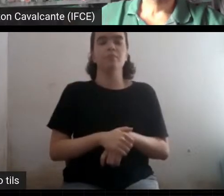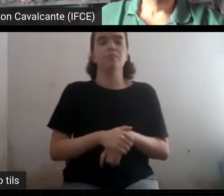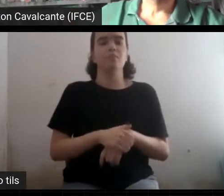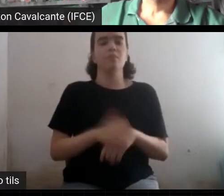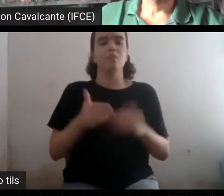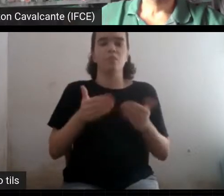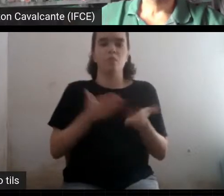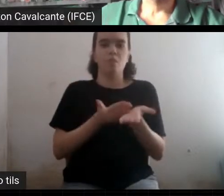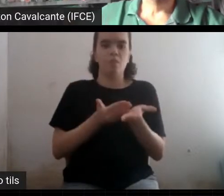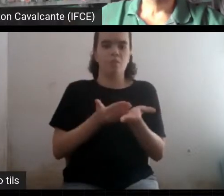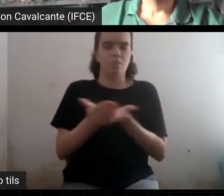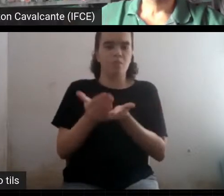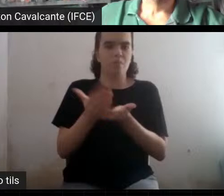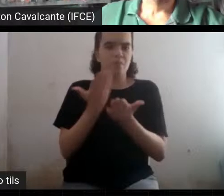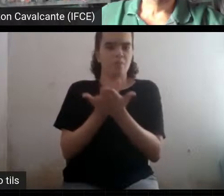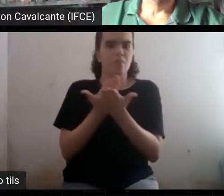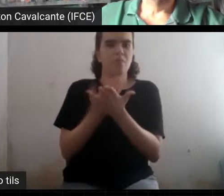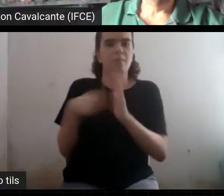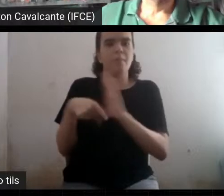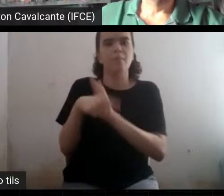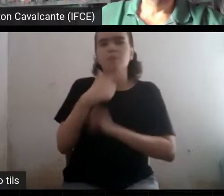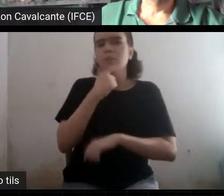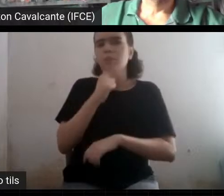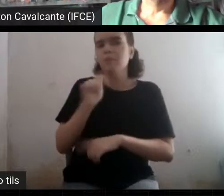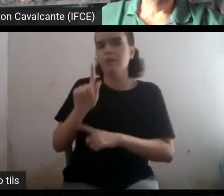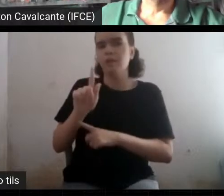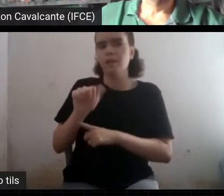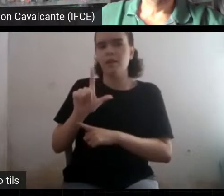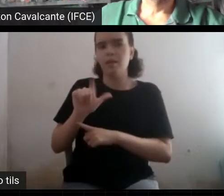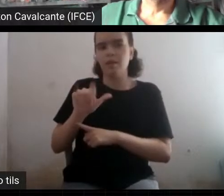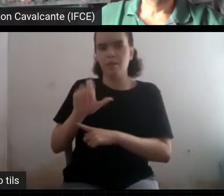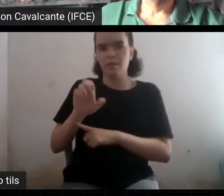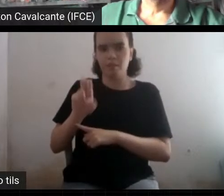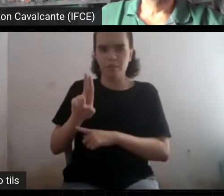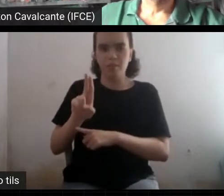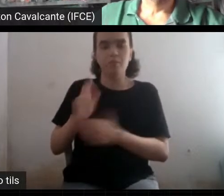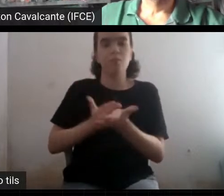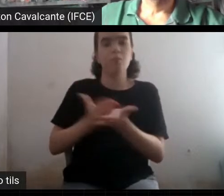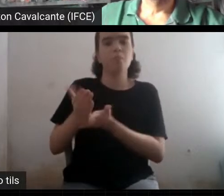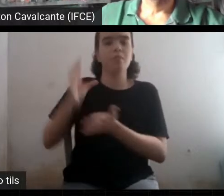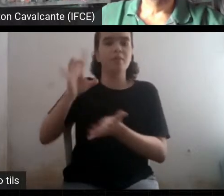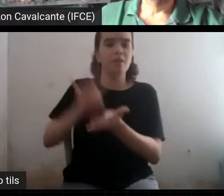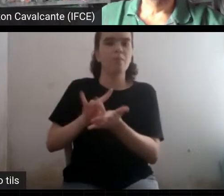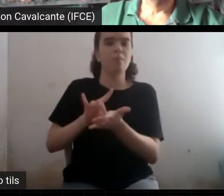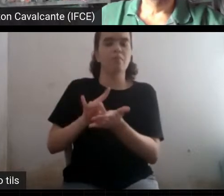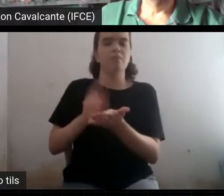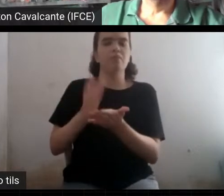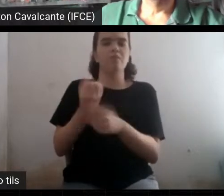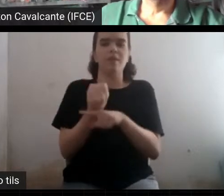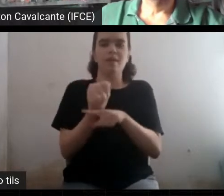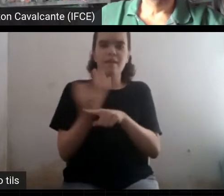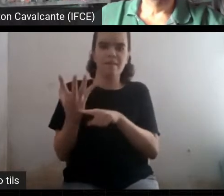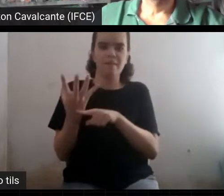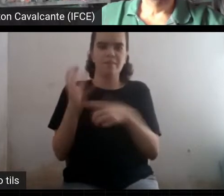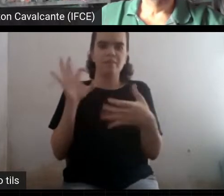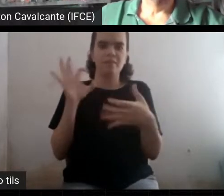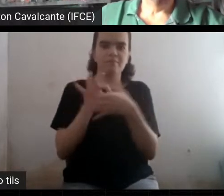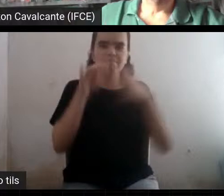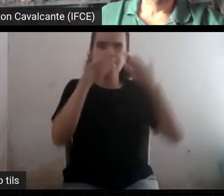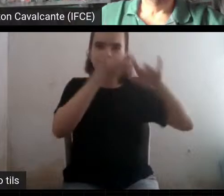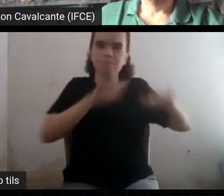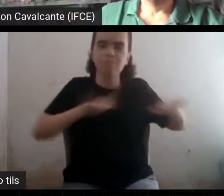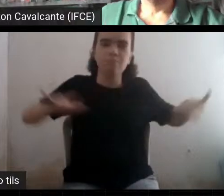começa a física e aí passa a astrofísica de verdade. Então, realmente, quando não se sabia